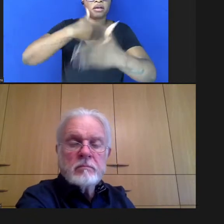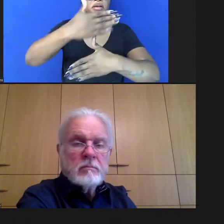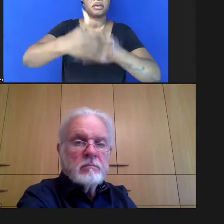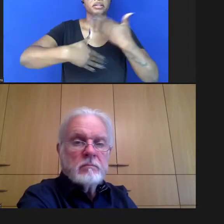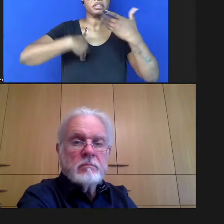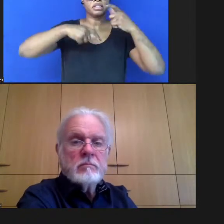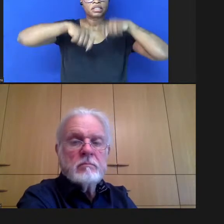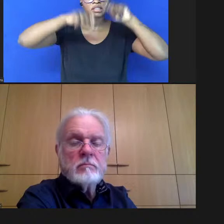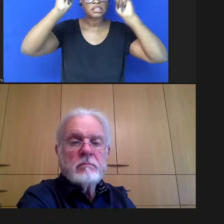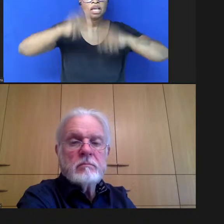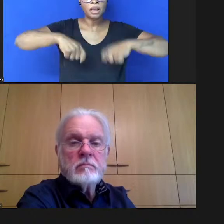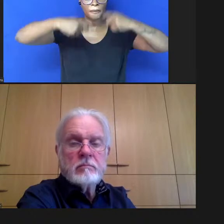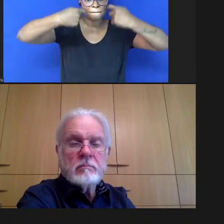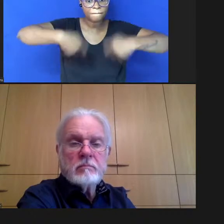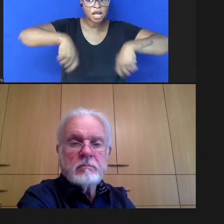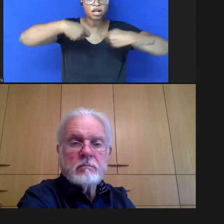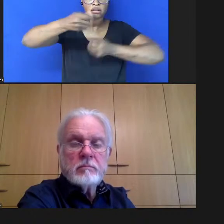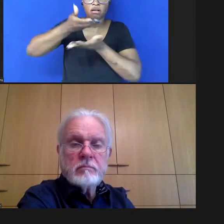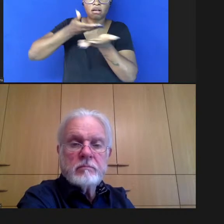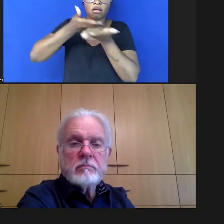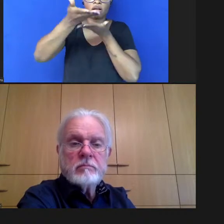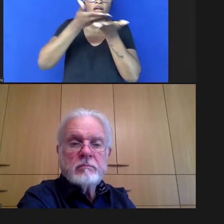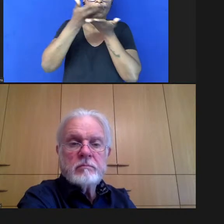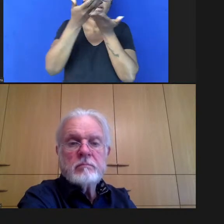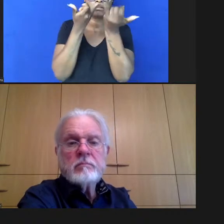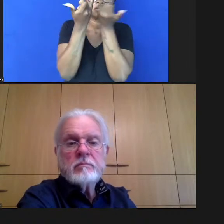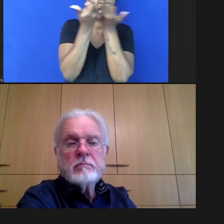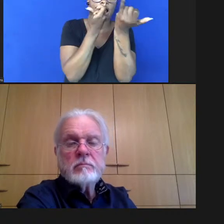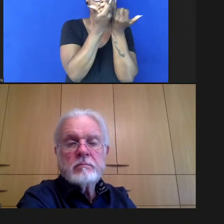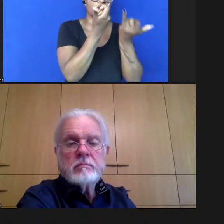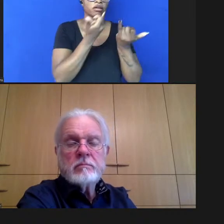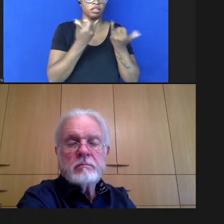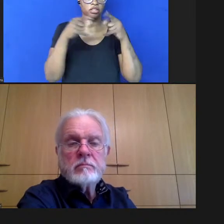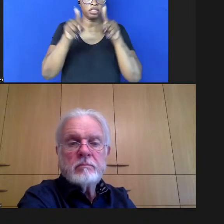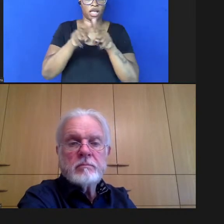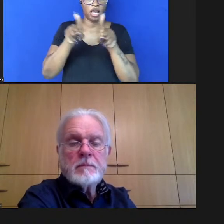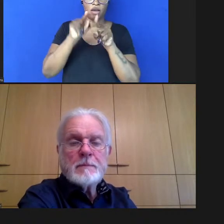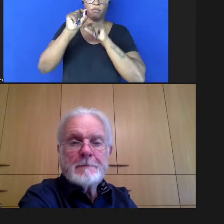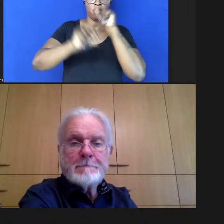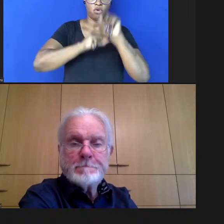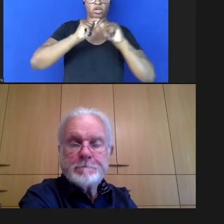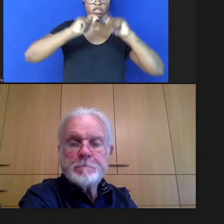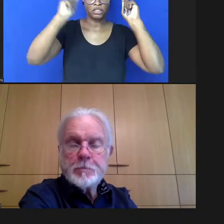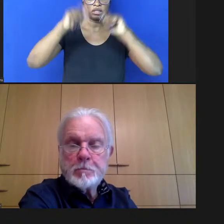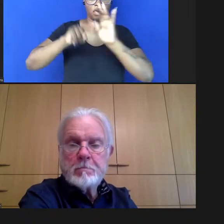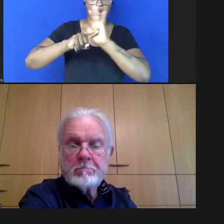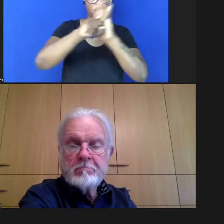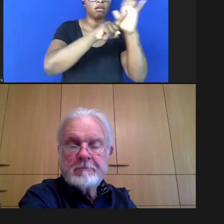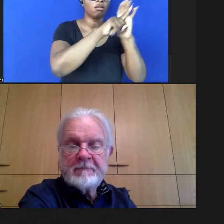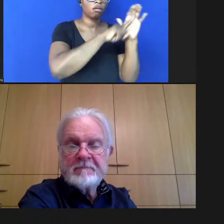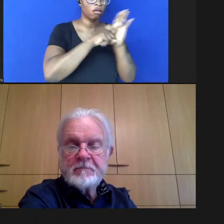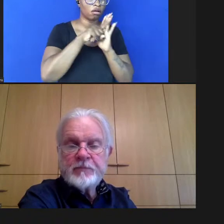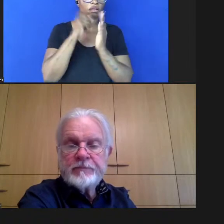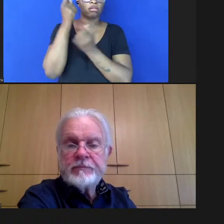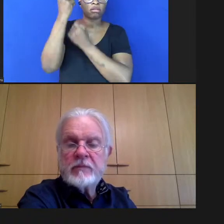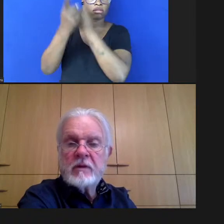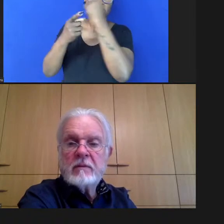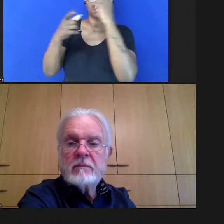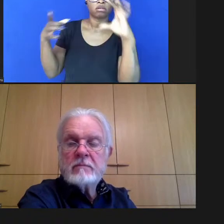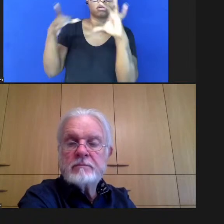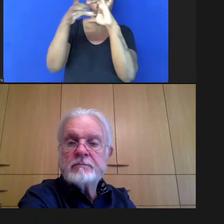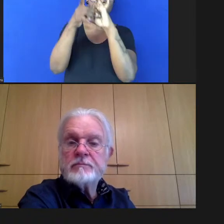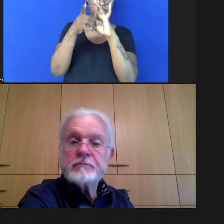necessidade de compartilhamento dos dados de pesquisa e produtibilidade da pesquisa e algumas questões relacionadas à